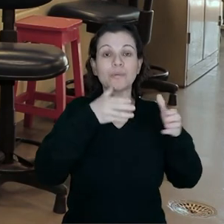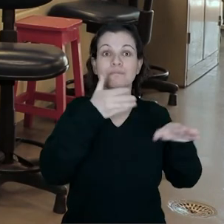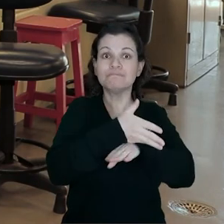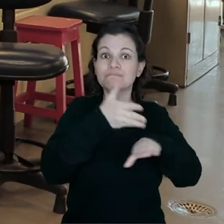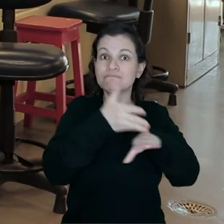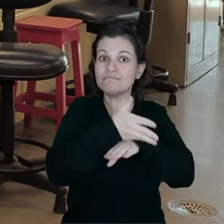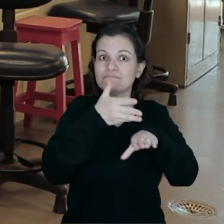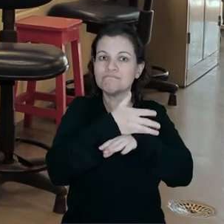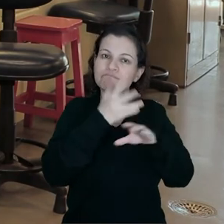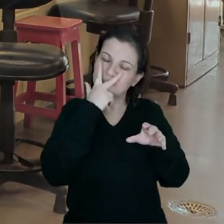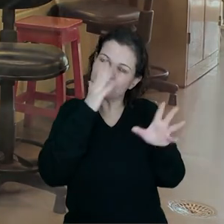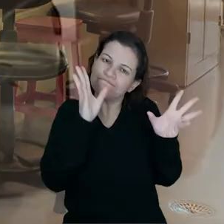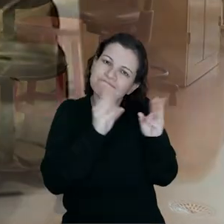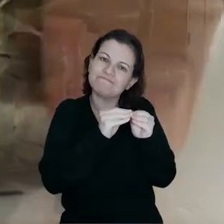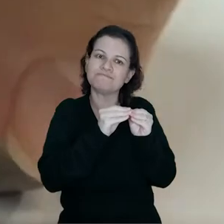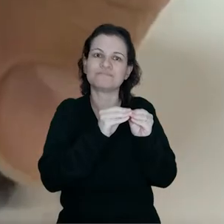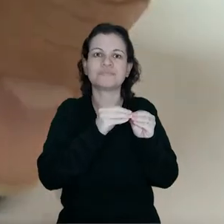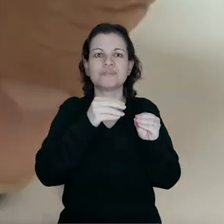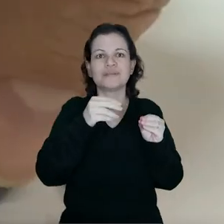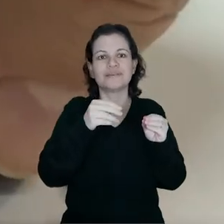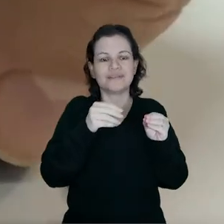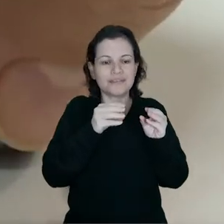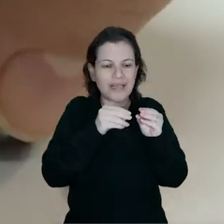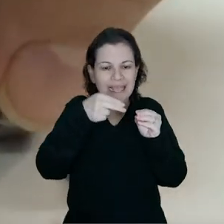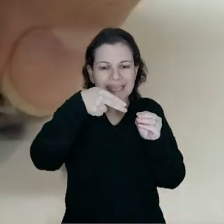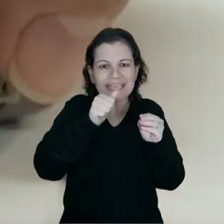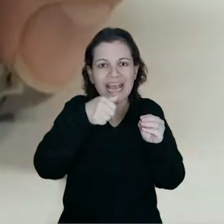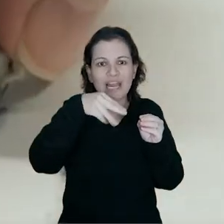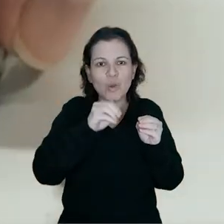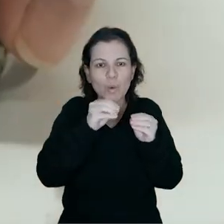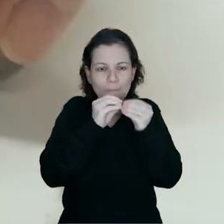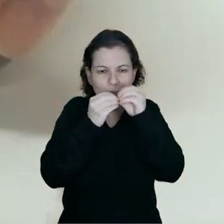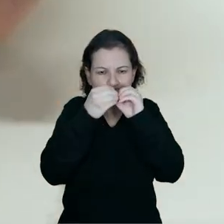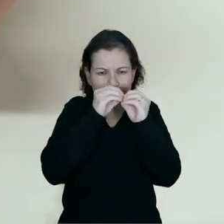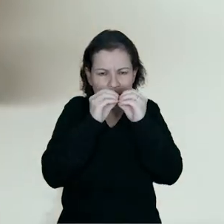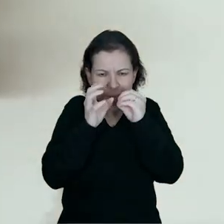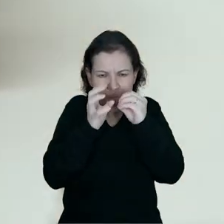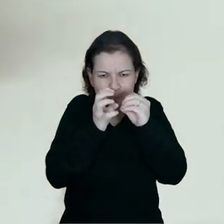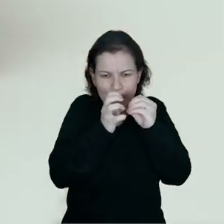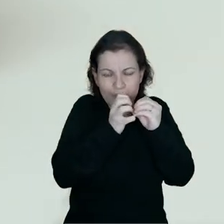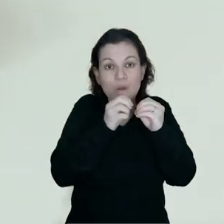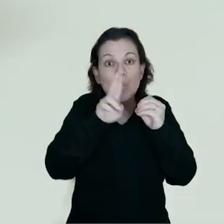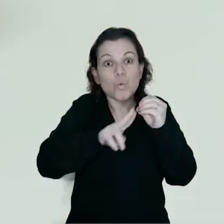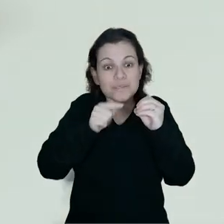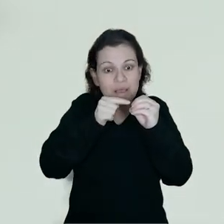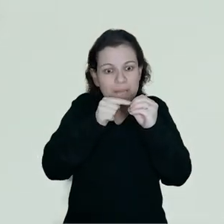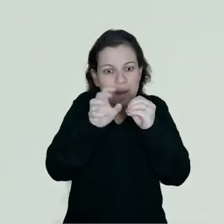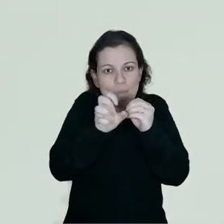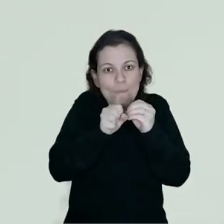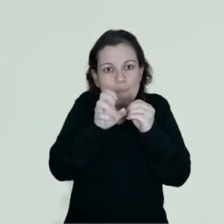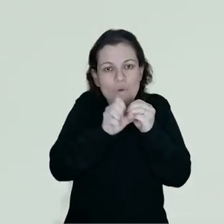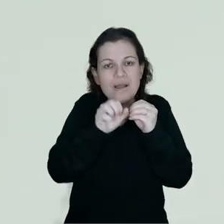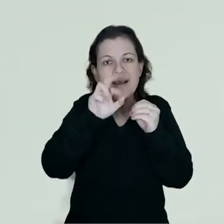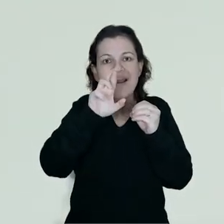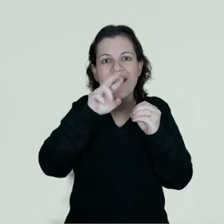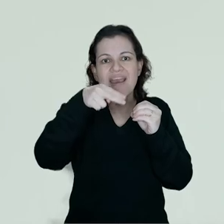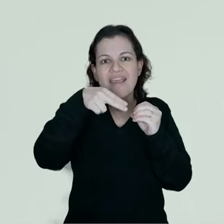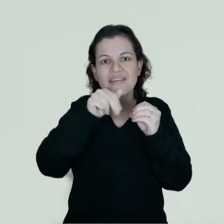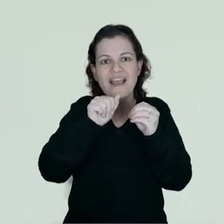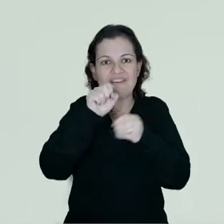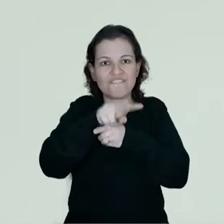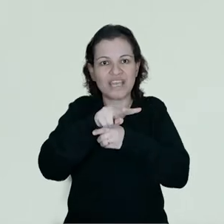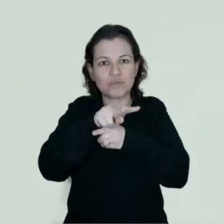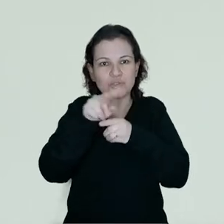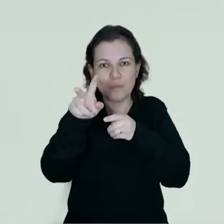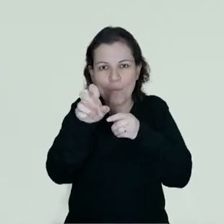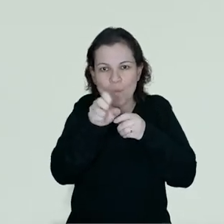participou em síntese de nanopartículas magnéticas que são utilizadas para a extração do RNA